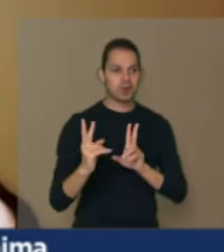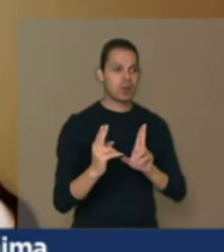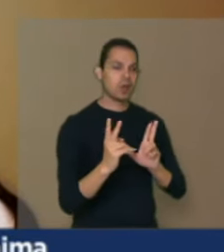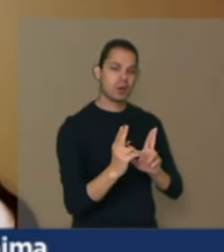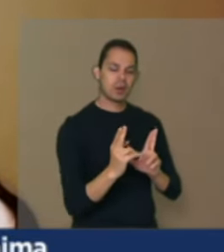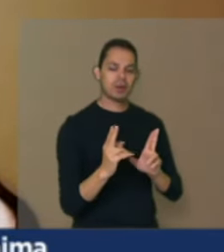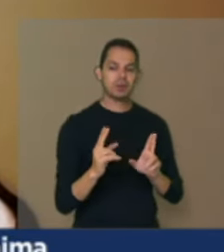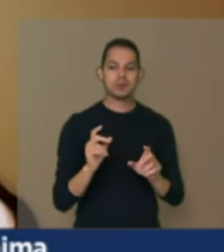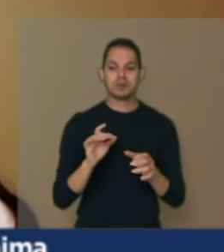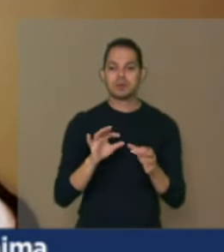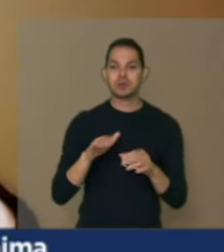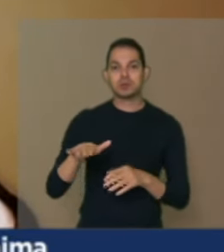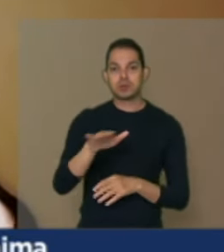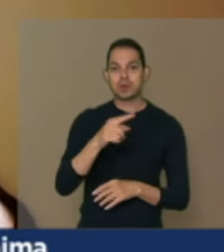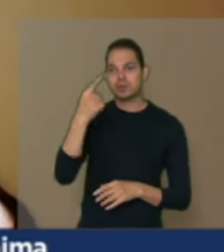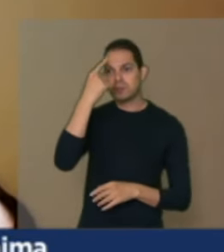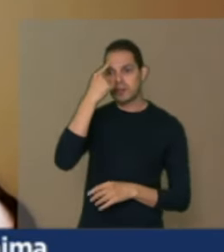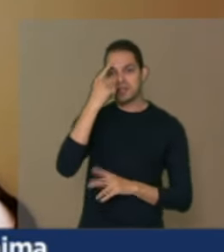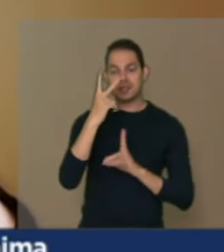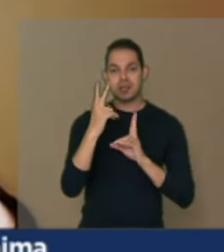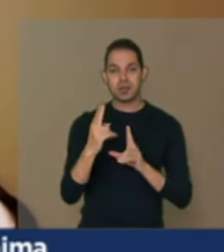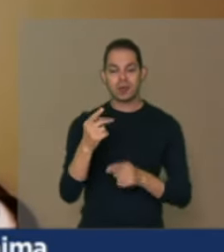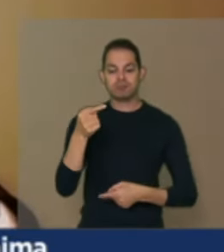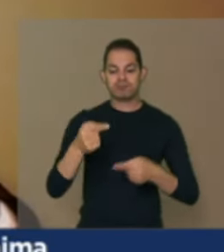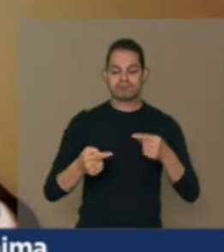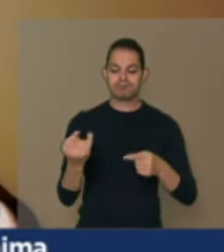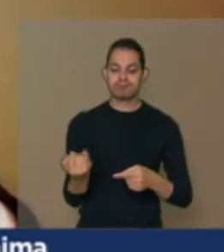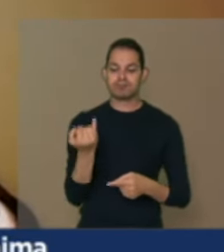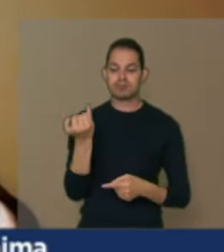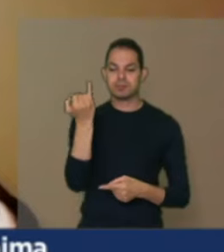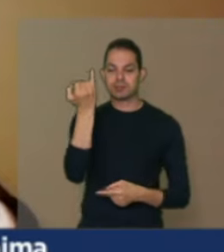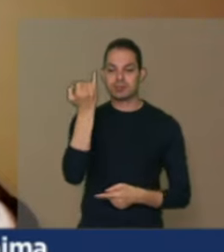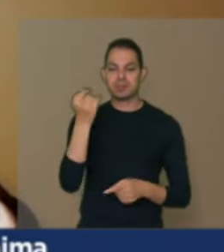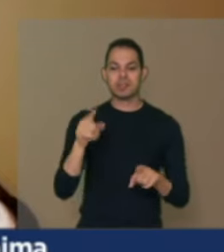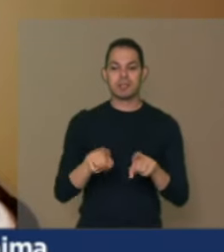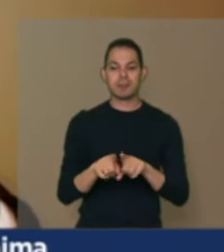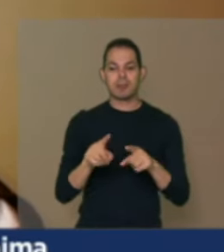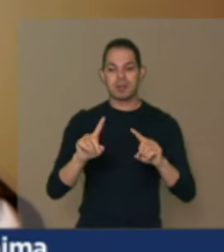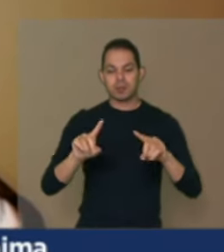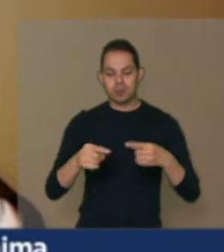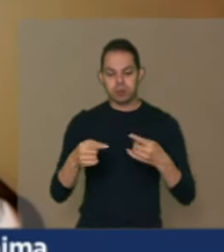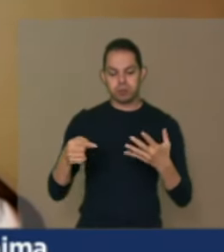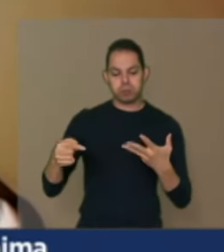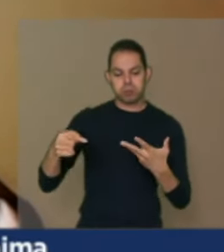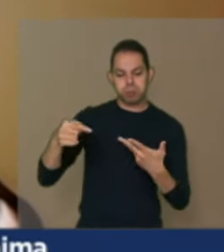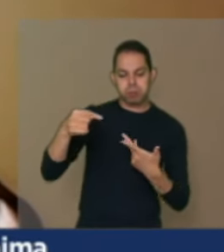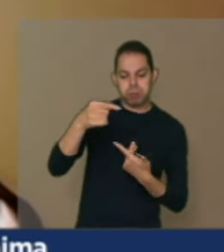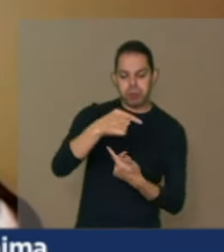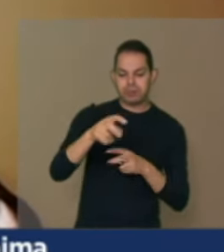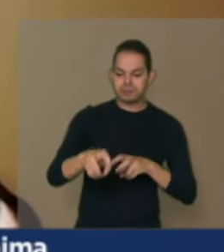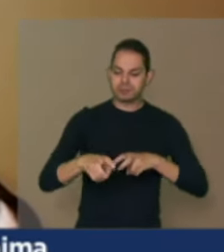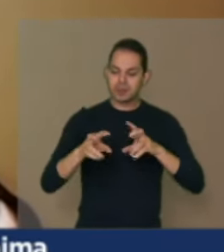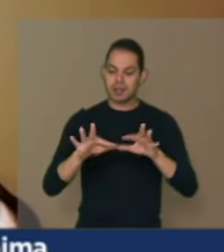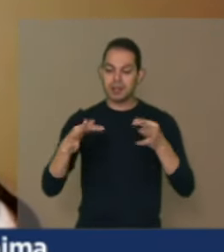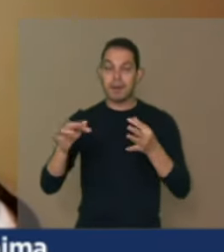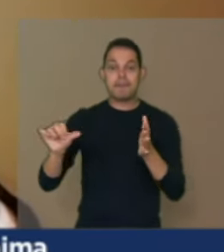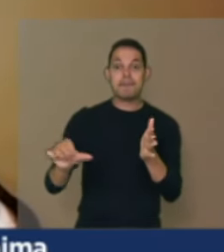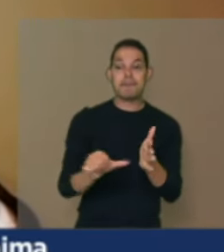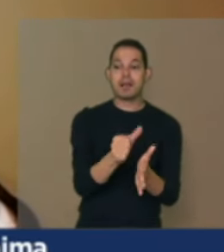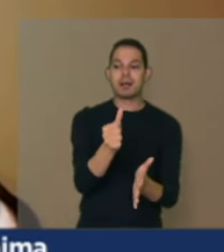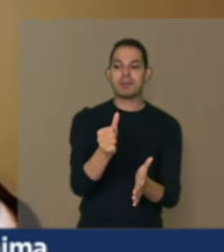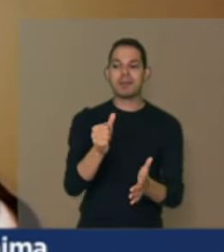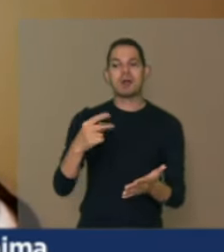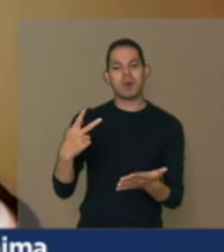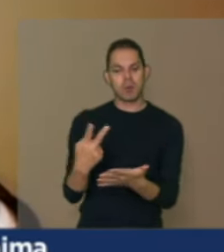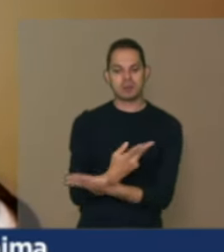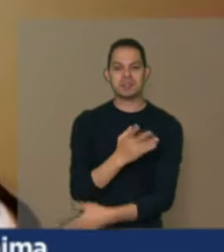unanimidade em relação a importância das políticas públicas nos desafios da agricultura familiar o primeiro passo é realmente isso que está acontecendo